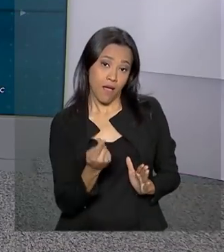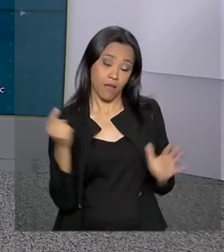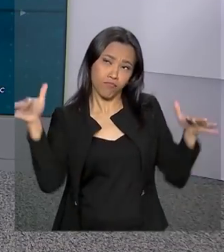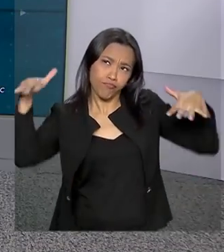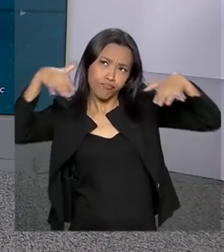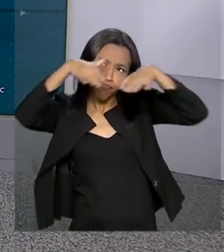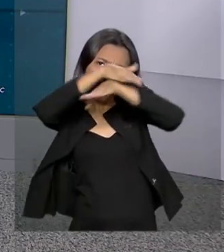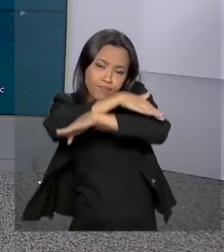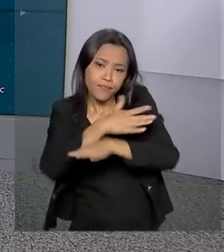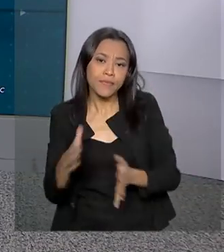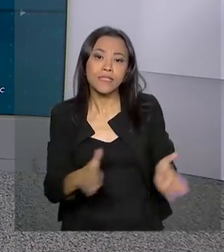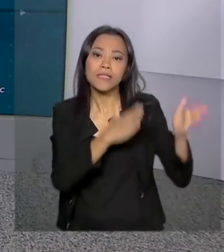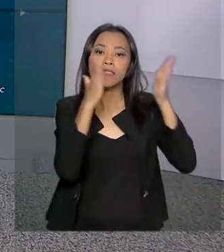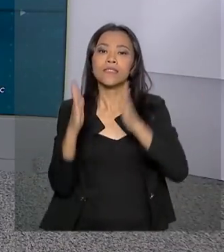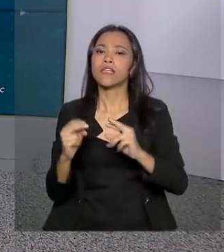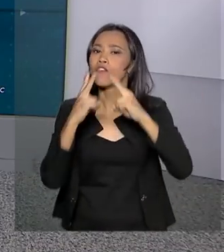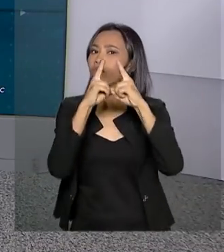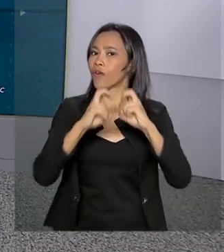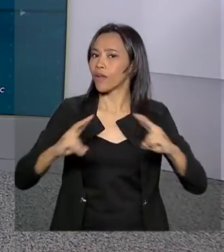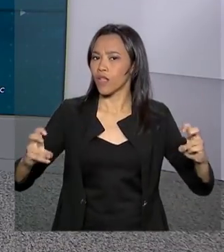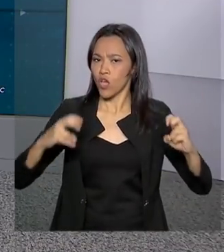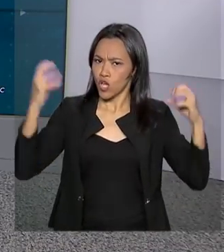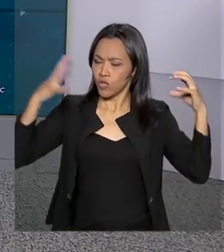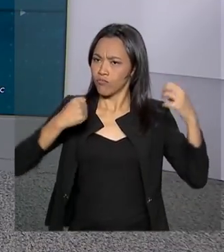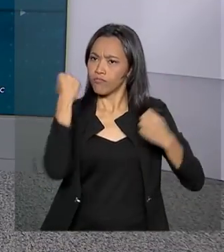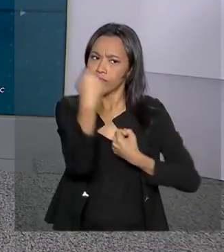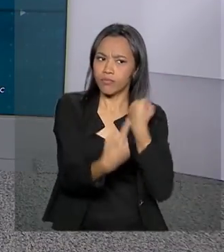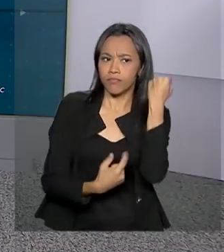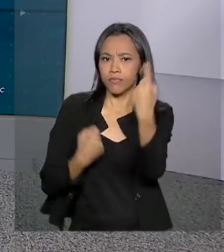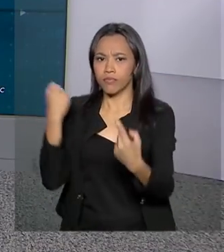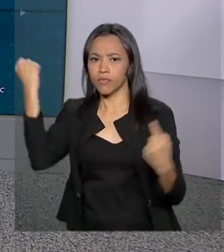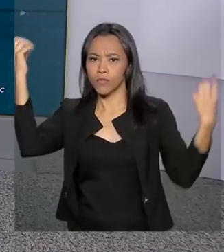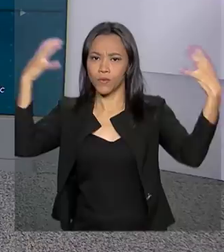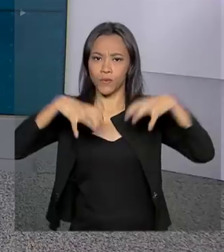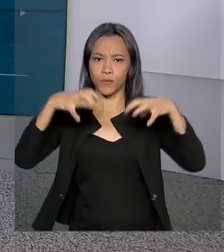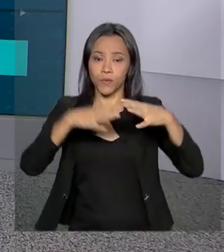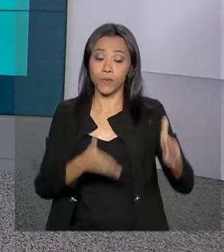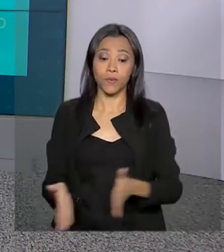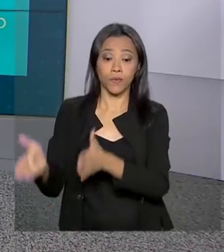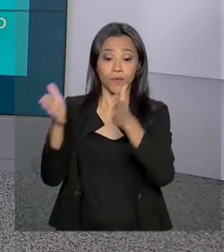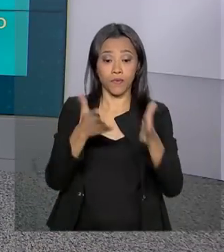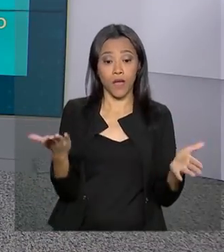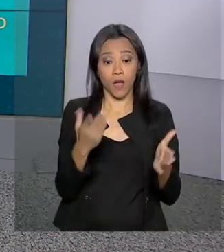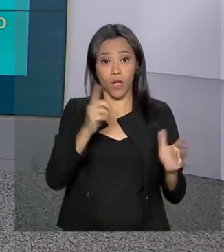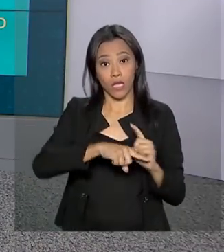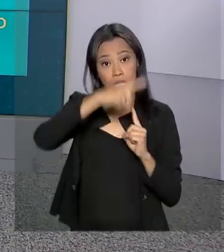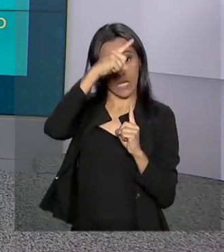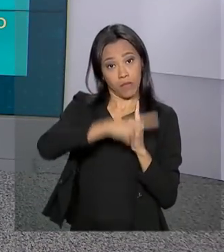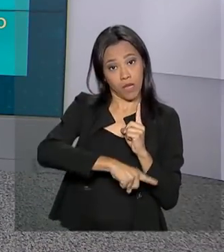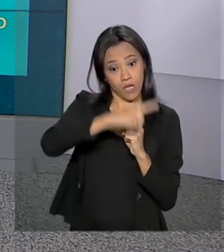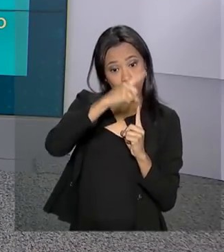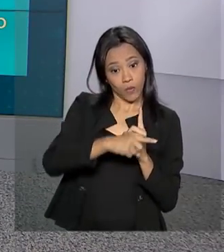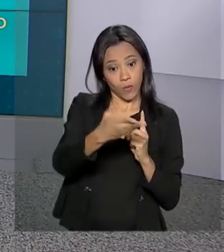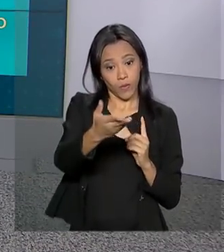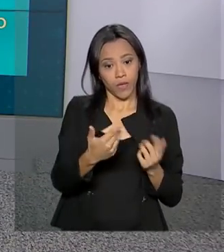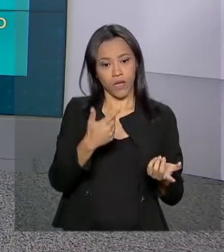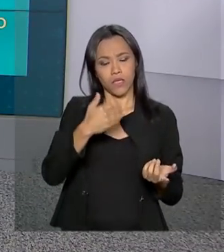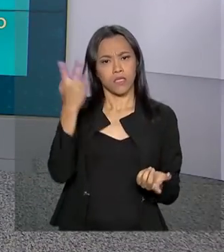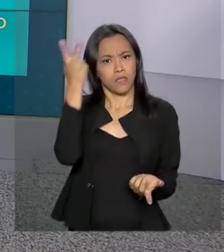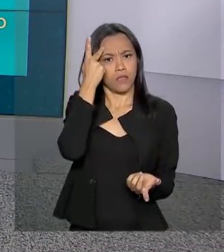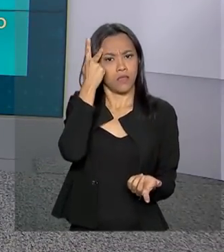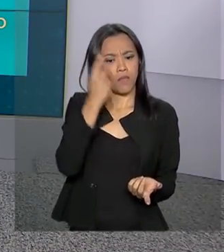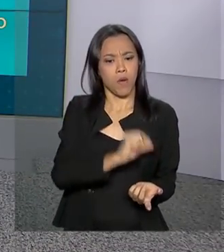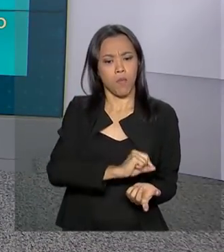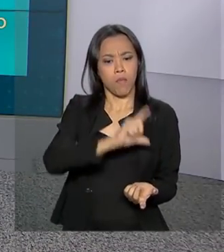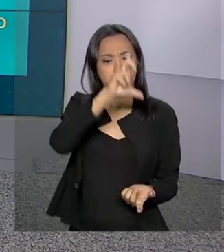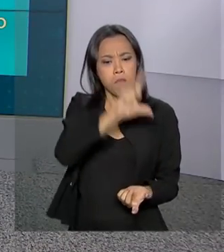nublado. E em Florianópolis, chuvas isoladas. Agora, as temperaturas mínimas e máximas. A gente troca o mapa aqui agora, olha só. São Paulo,